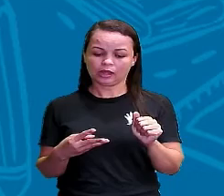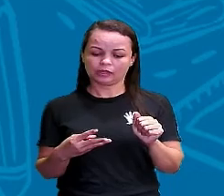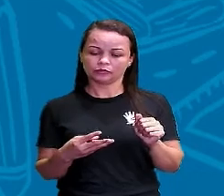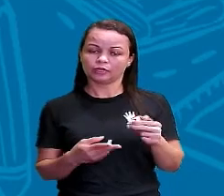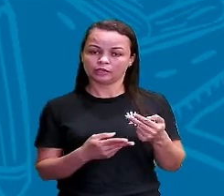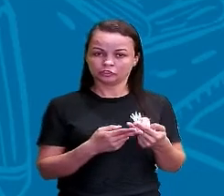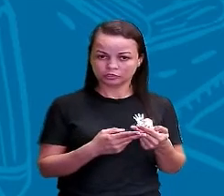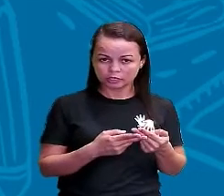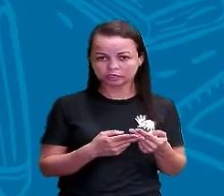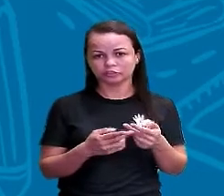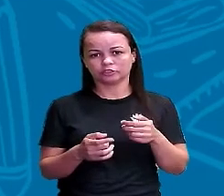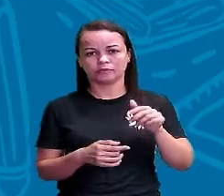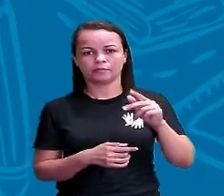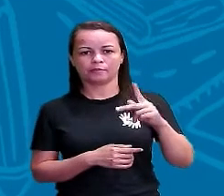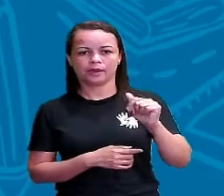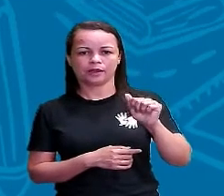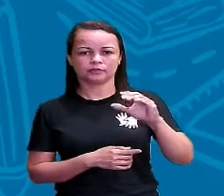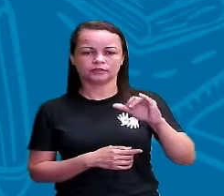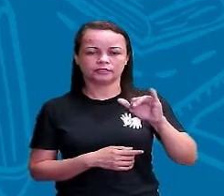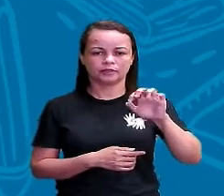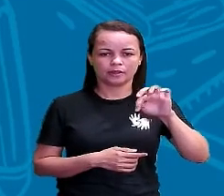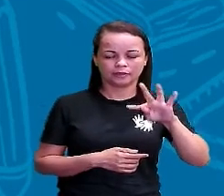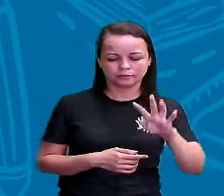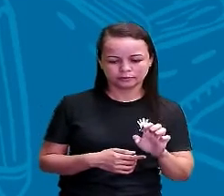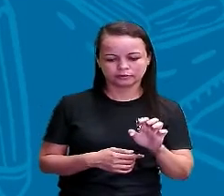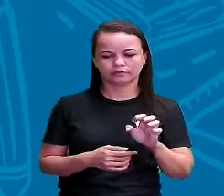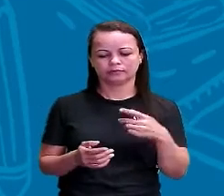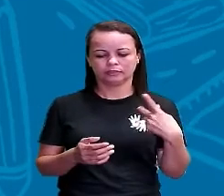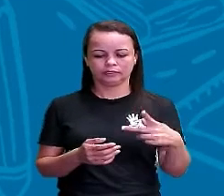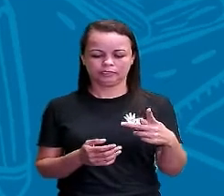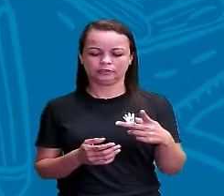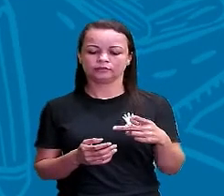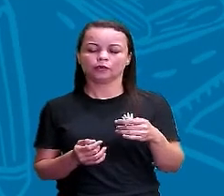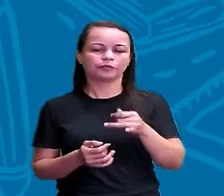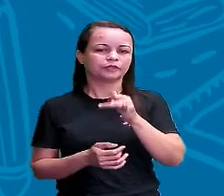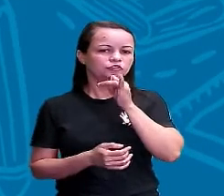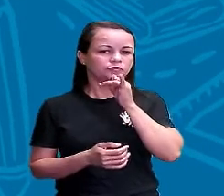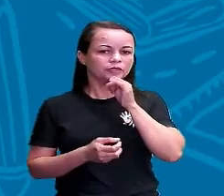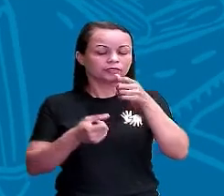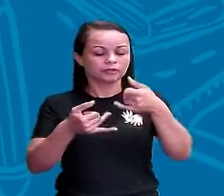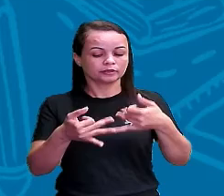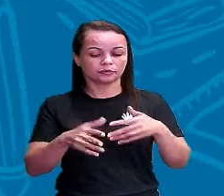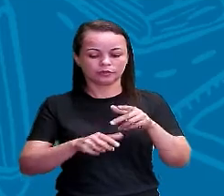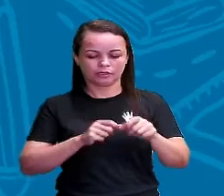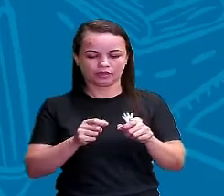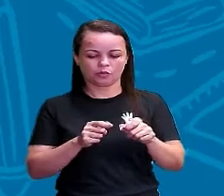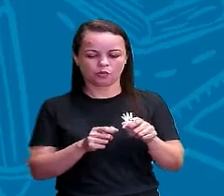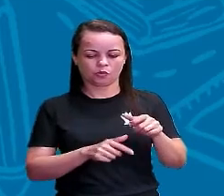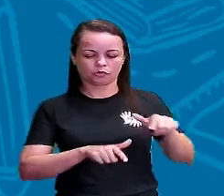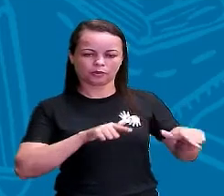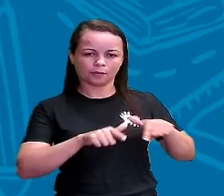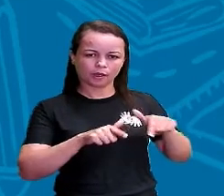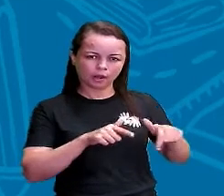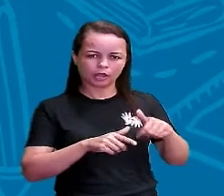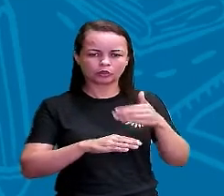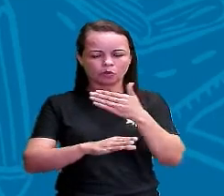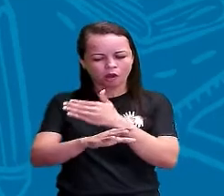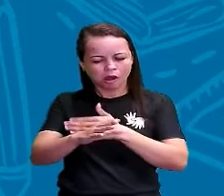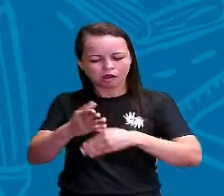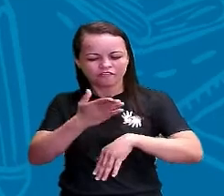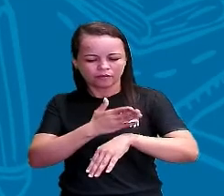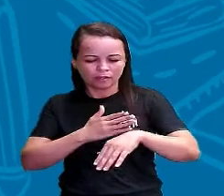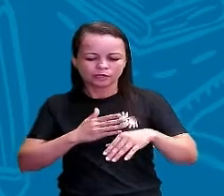tempo. Então, o operário feriu-se. Ele faz essa ação, executa essa ação e recebe essa mesma